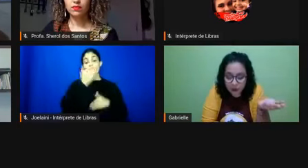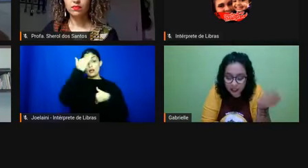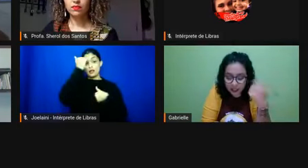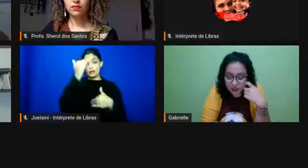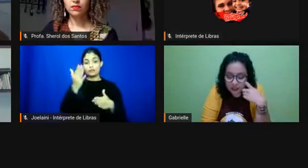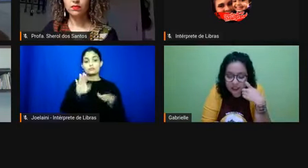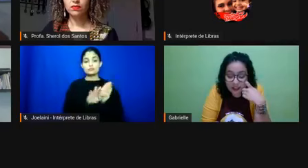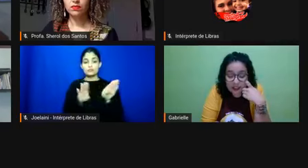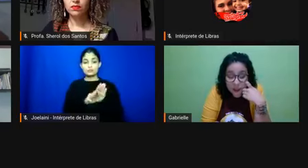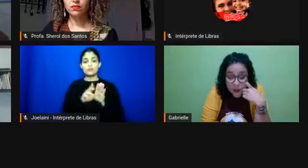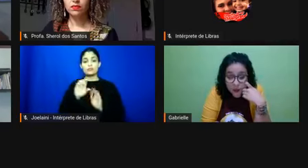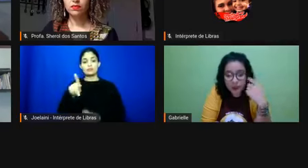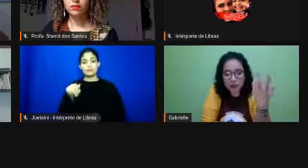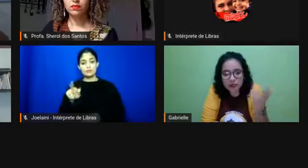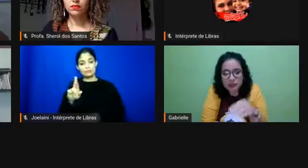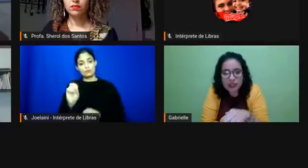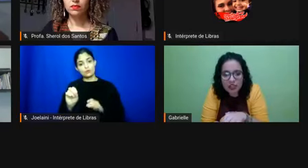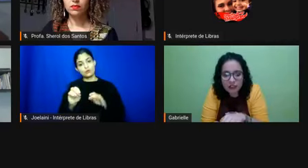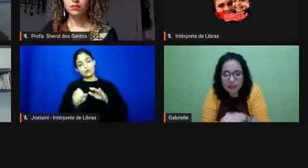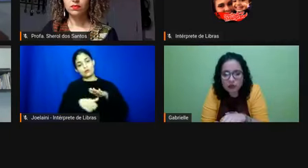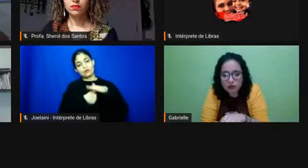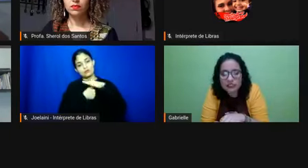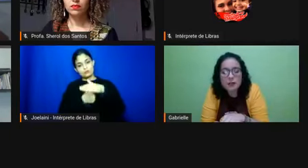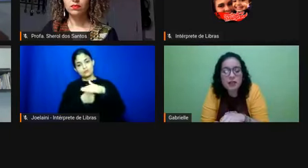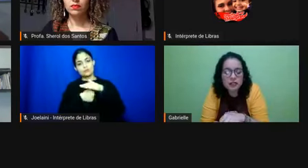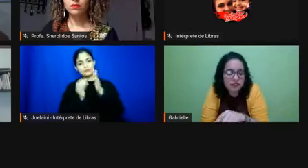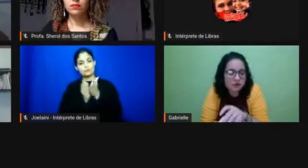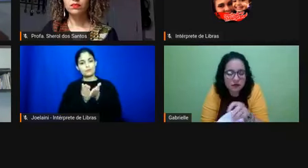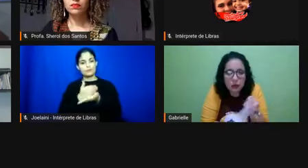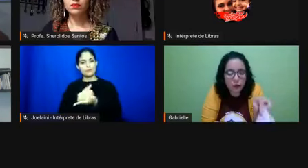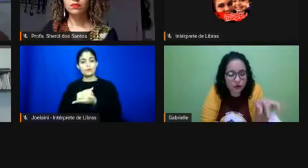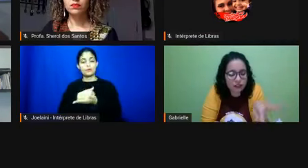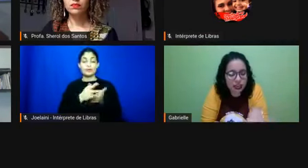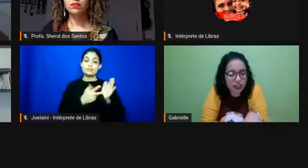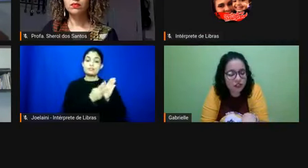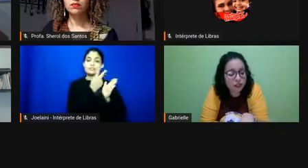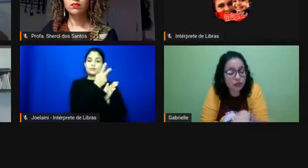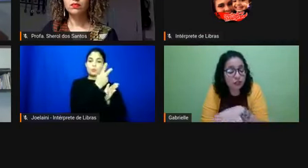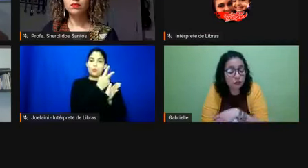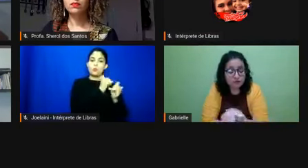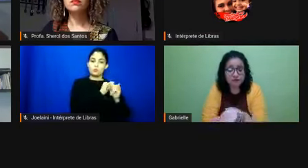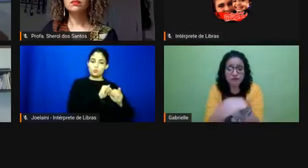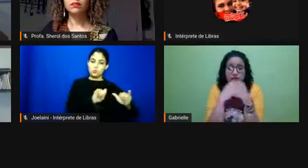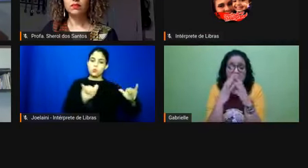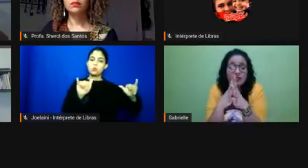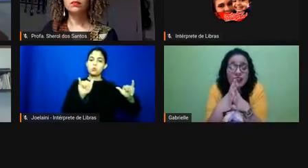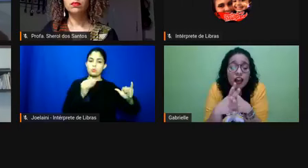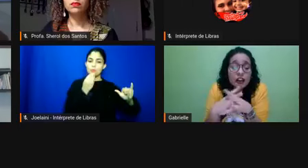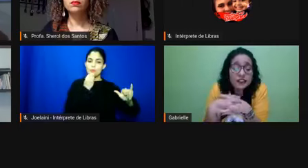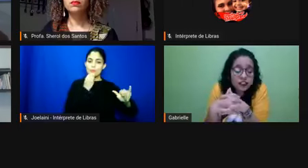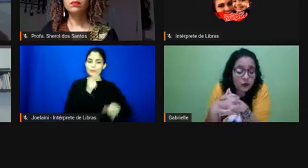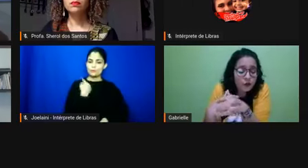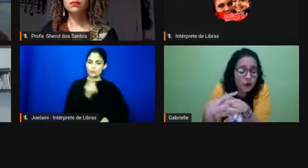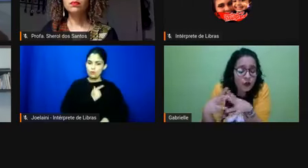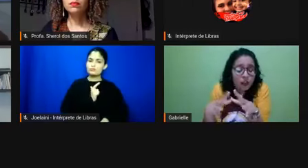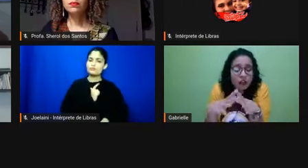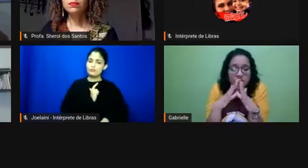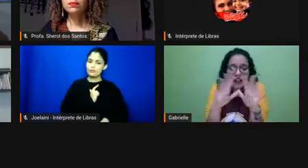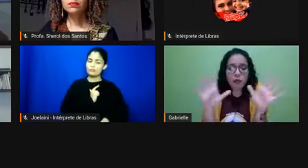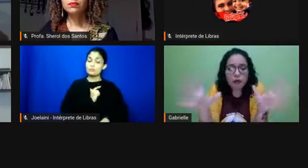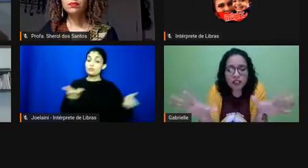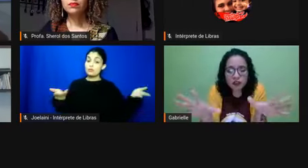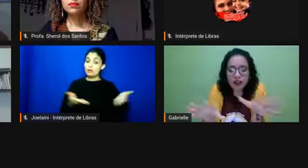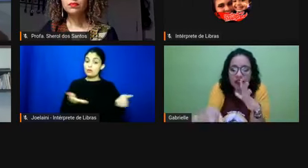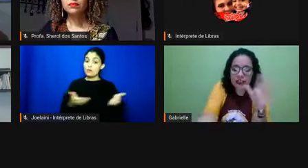a Pró-reitoria de Extensão, pela possibilidade desse segundo lançamento, essa oportunidade que surgiu. E agora, então, eu vou